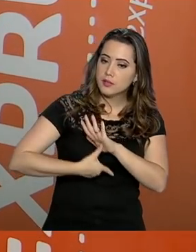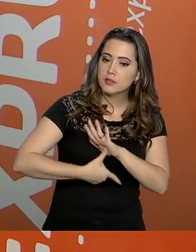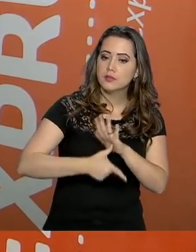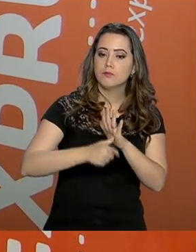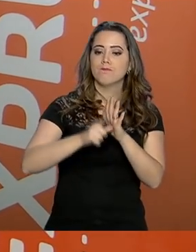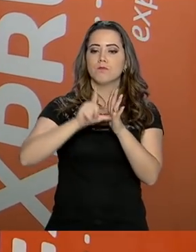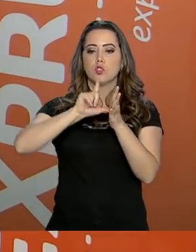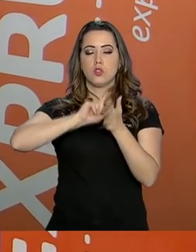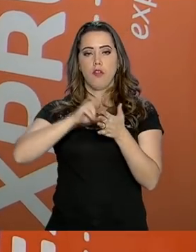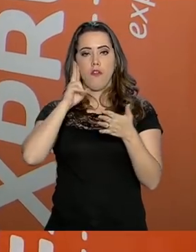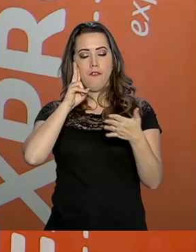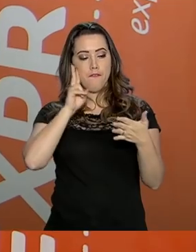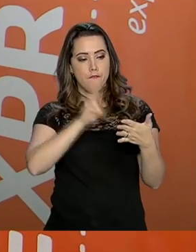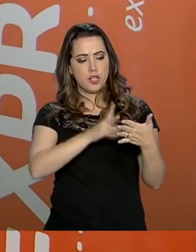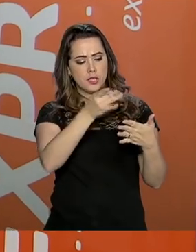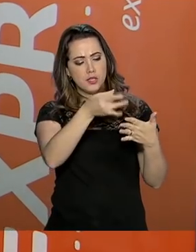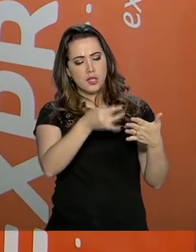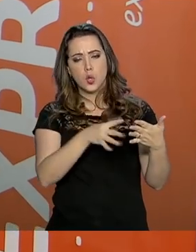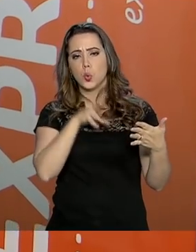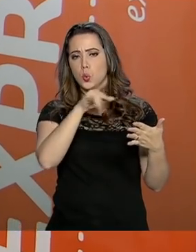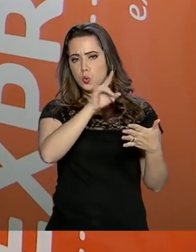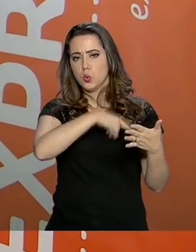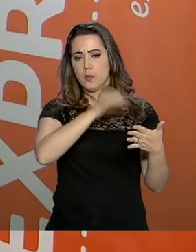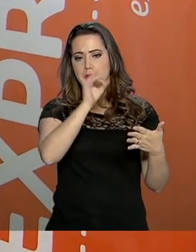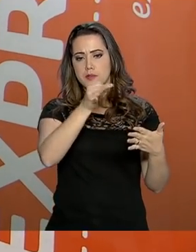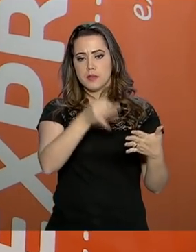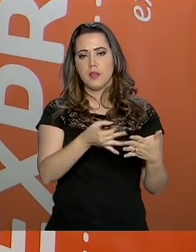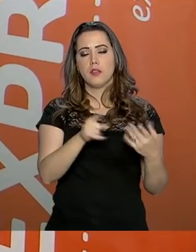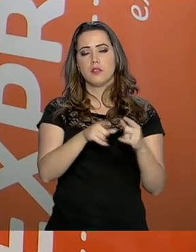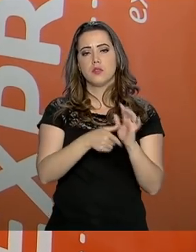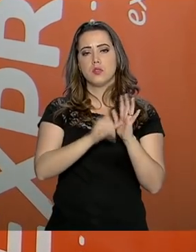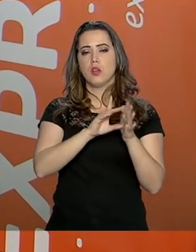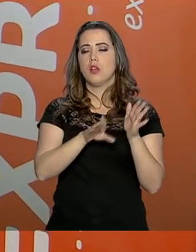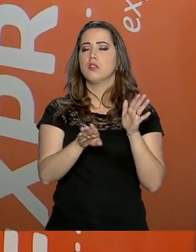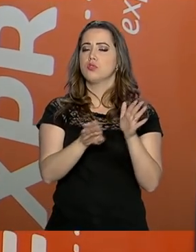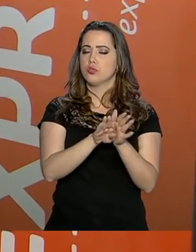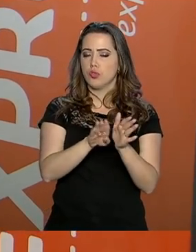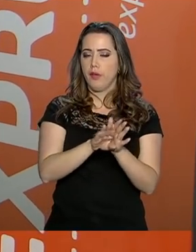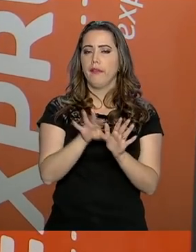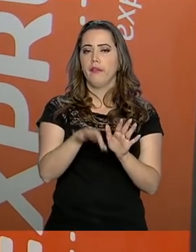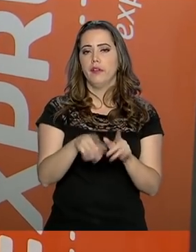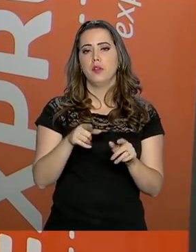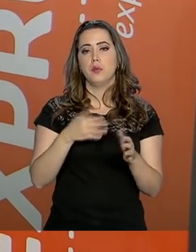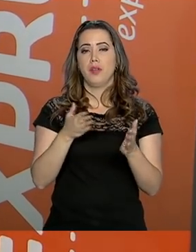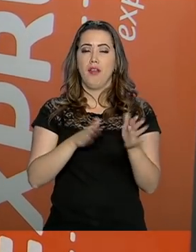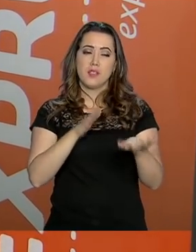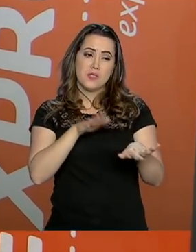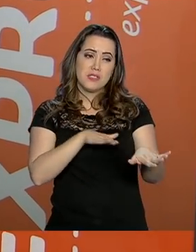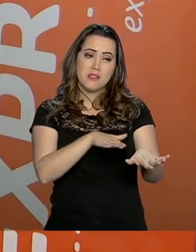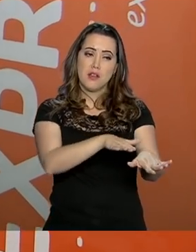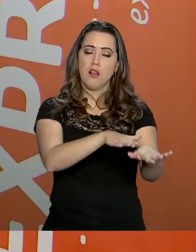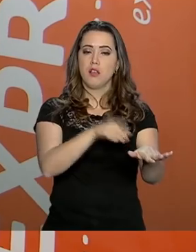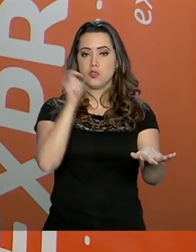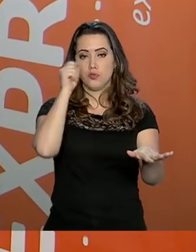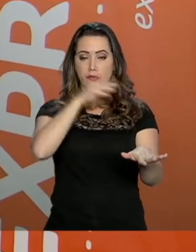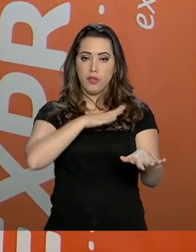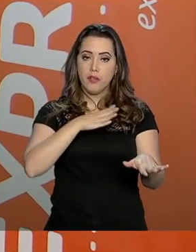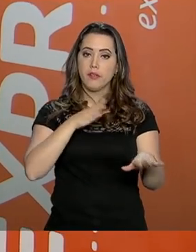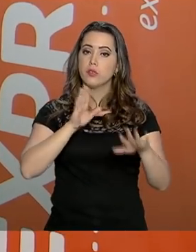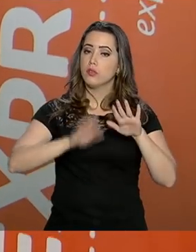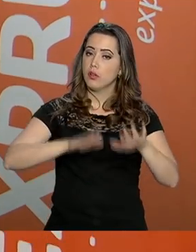Chega, verificar tudo, se está tudo ok. Chegar com antecedência também para trânsito. A gente não sabe como é que vai estar.